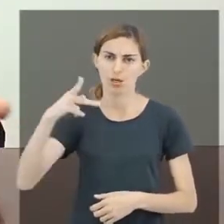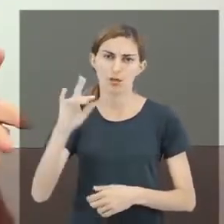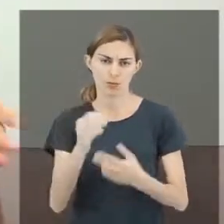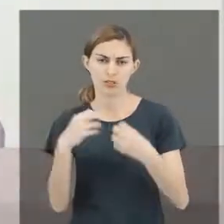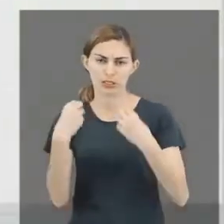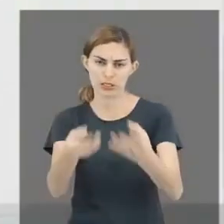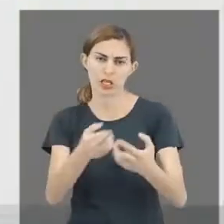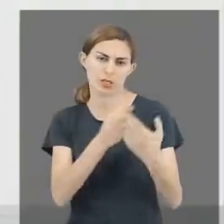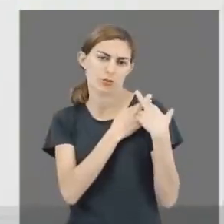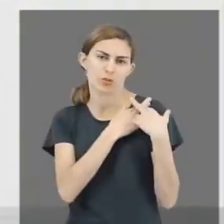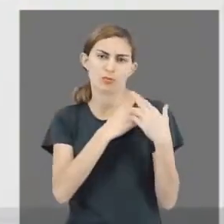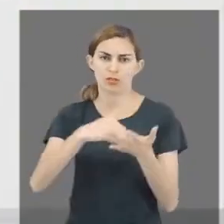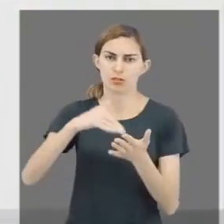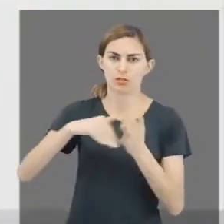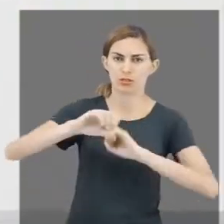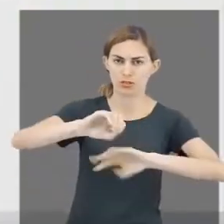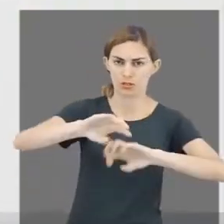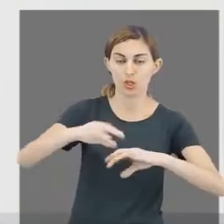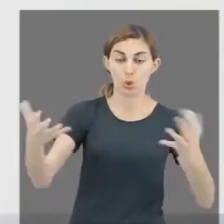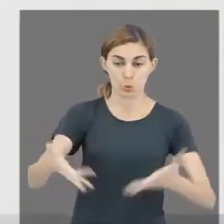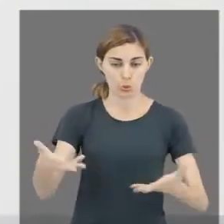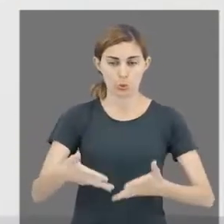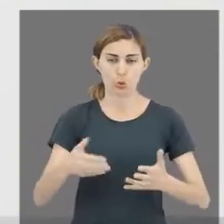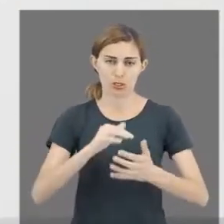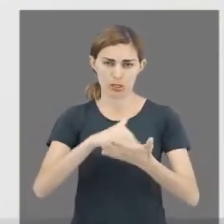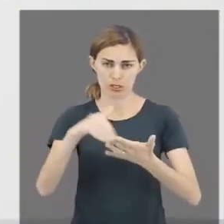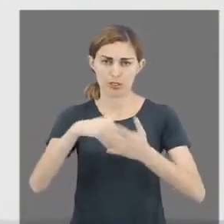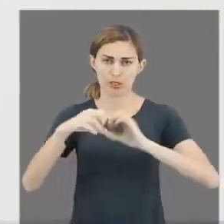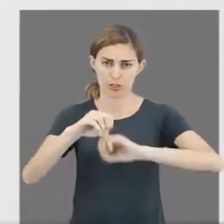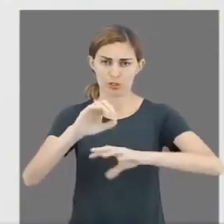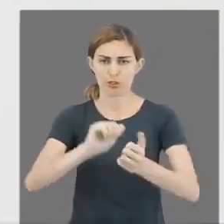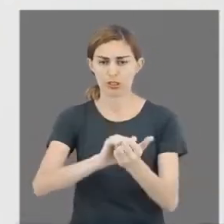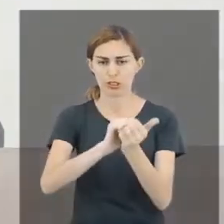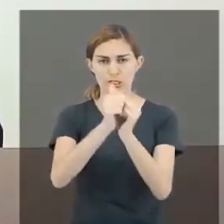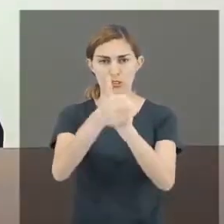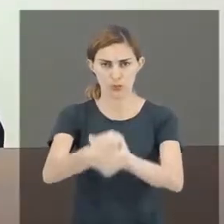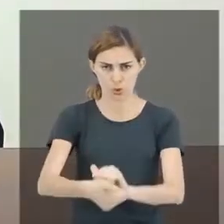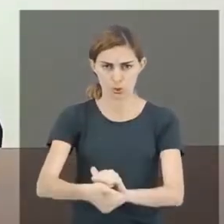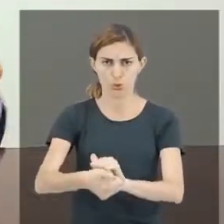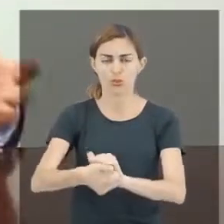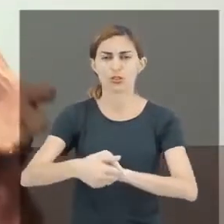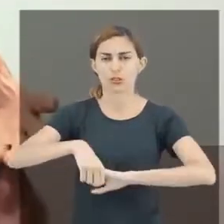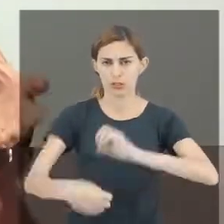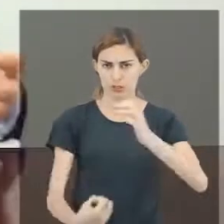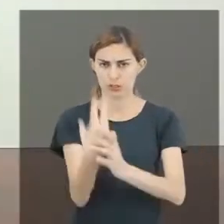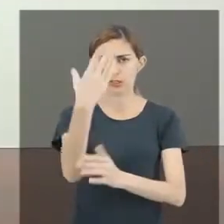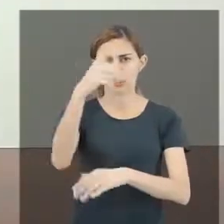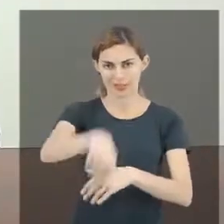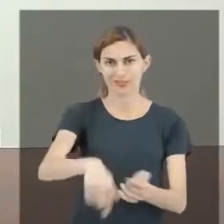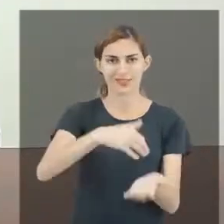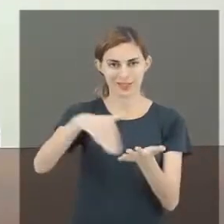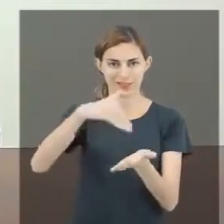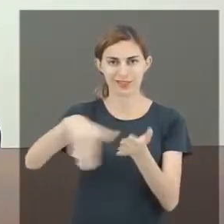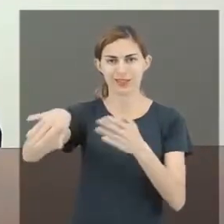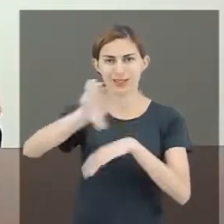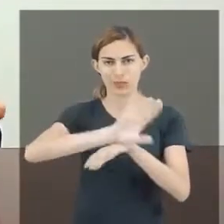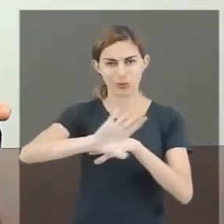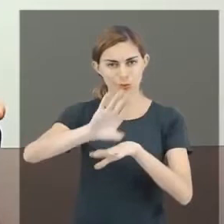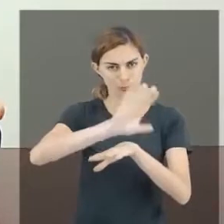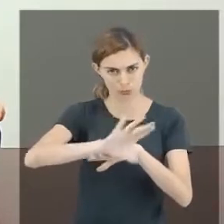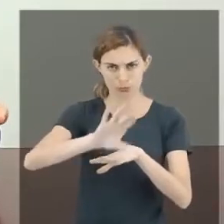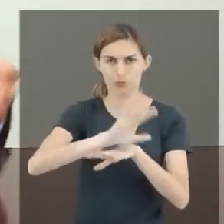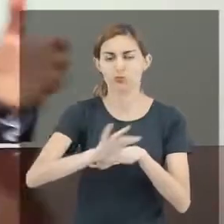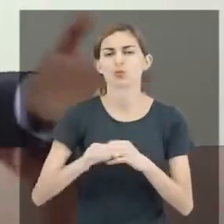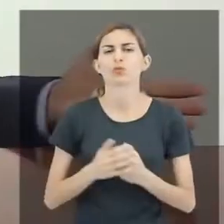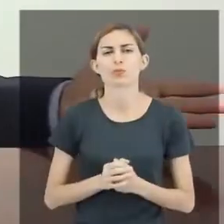e agora a Secretaria da Educação e Esportes, cria essa Secretaria Executiva e traz esses cursos já em funcionamento, para